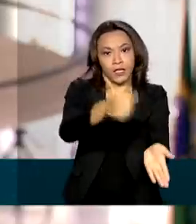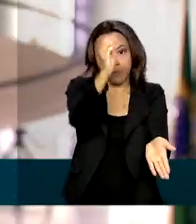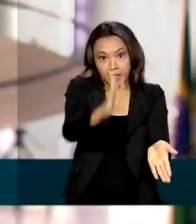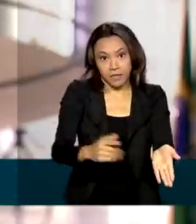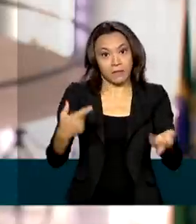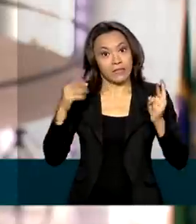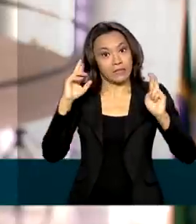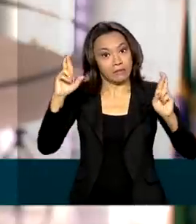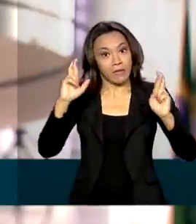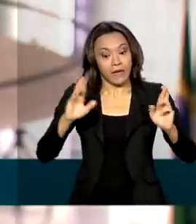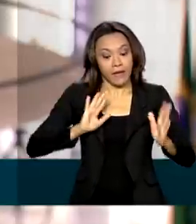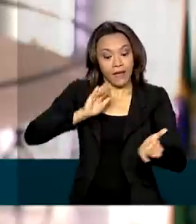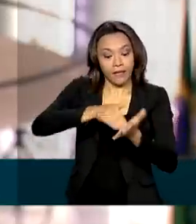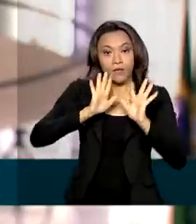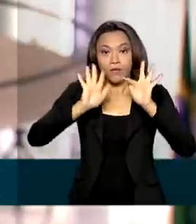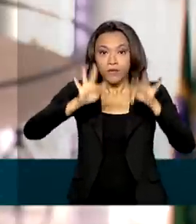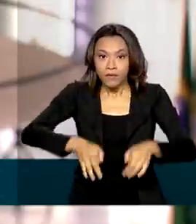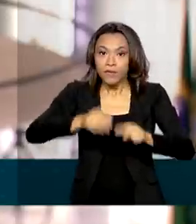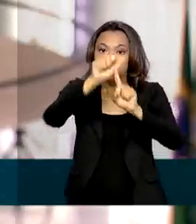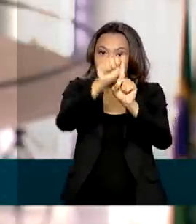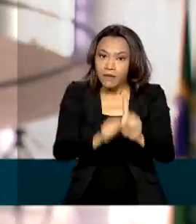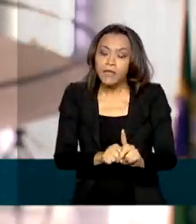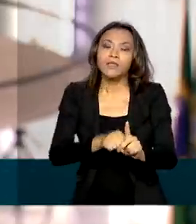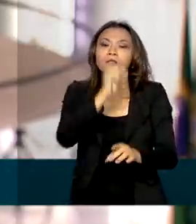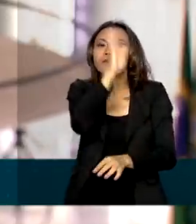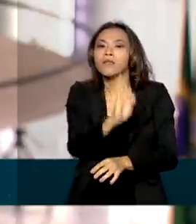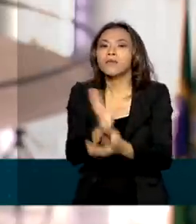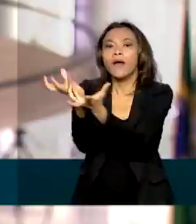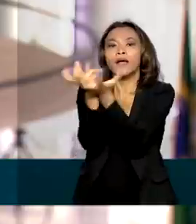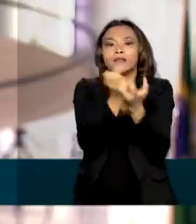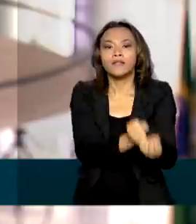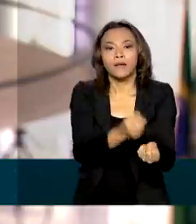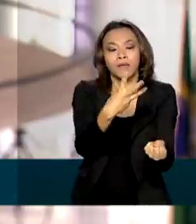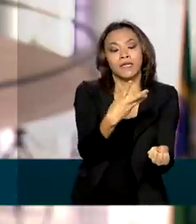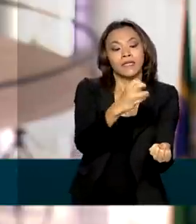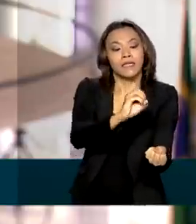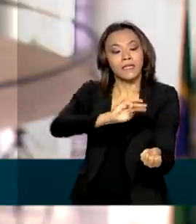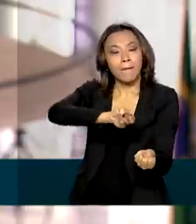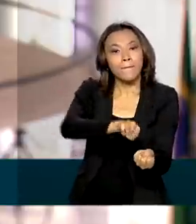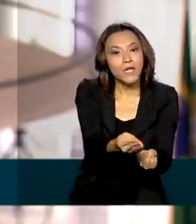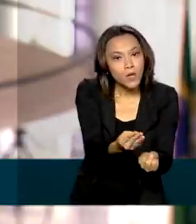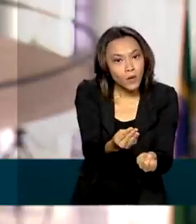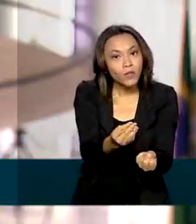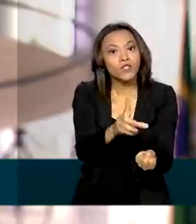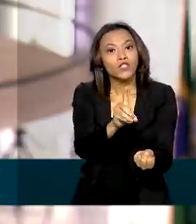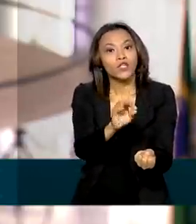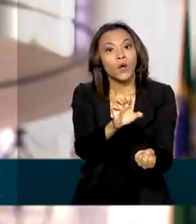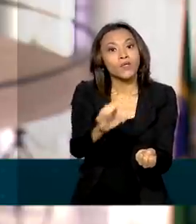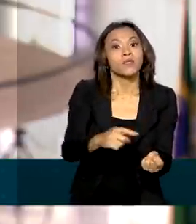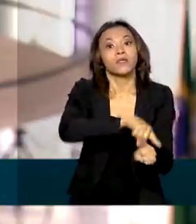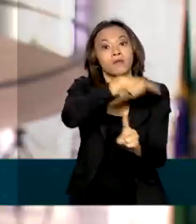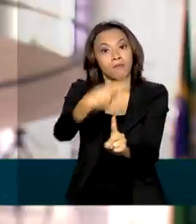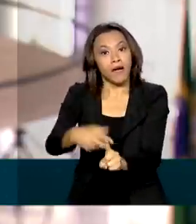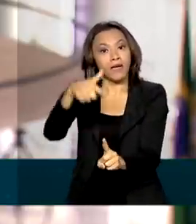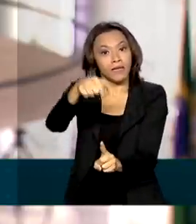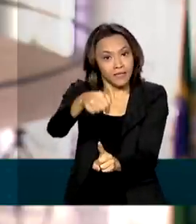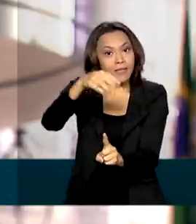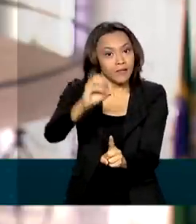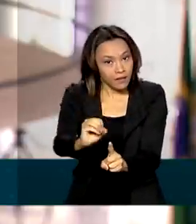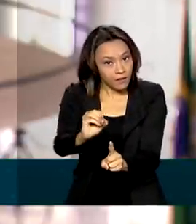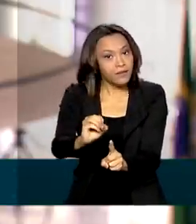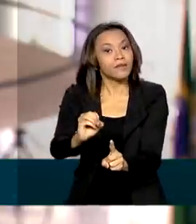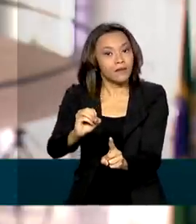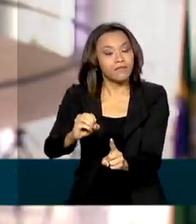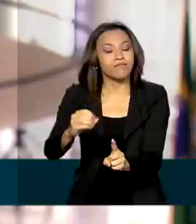é que até o fim do mês o Brasil receba aí 30 milhões de doses e outras 70 milhões sejam recebidas pelo país ao longo dos